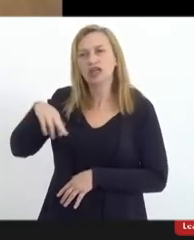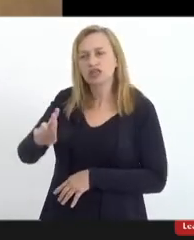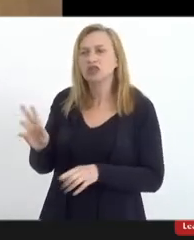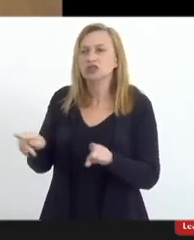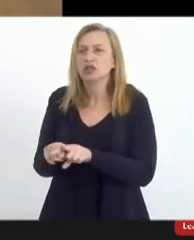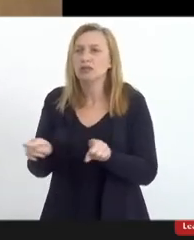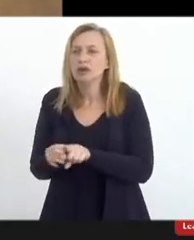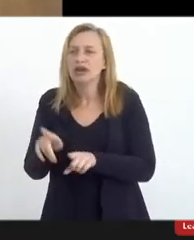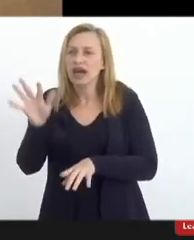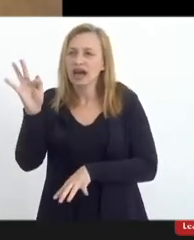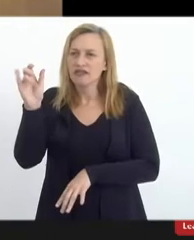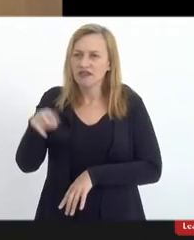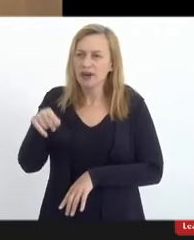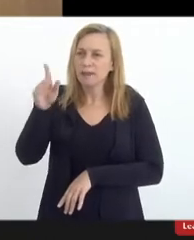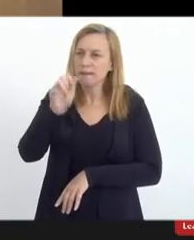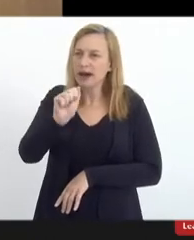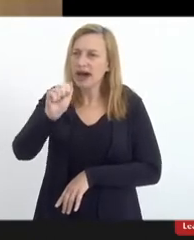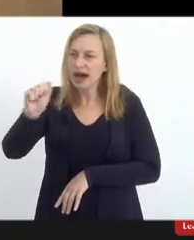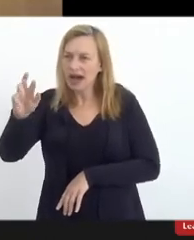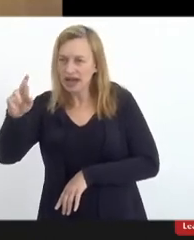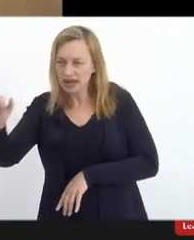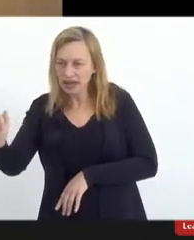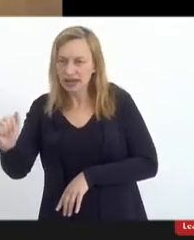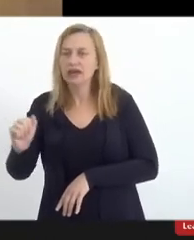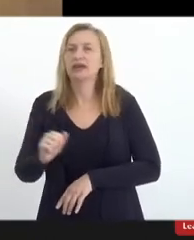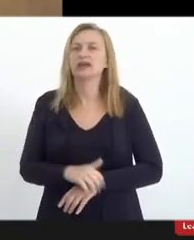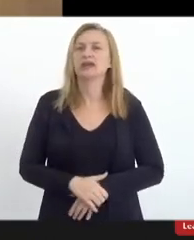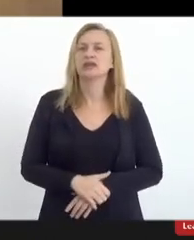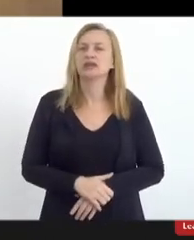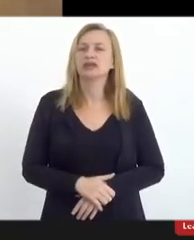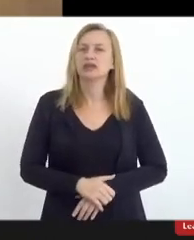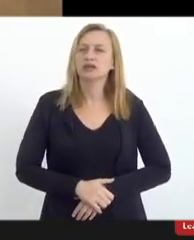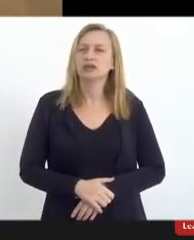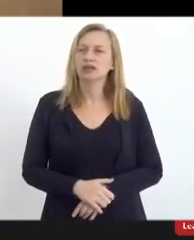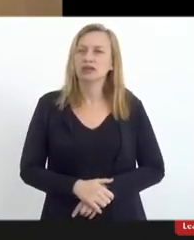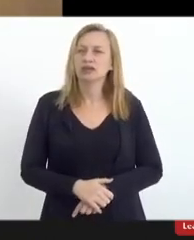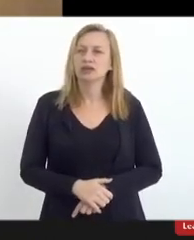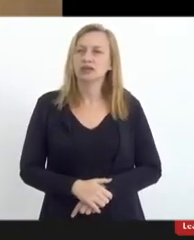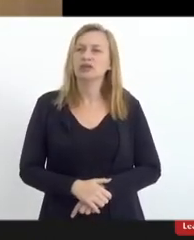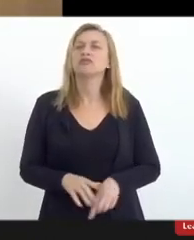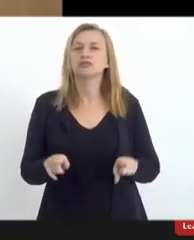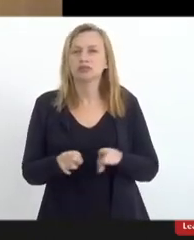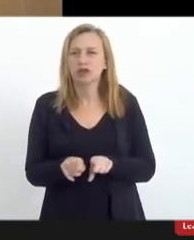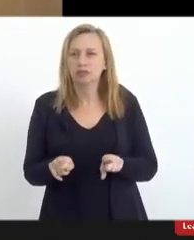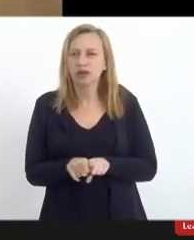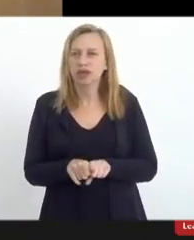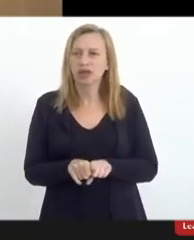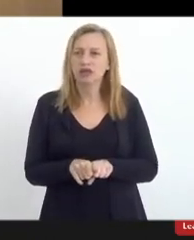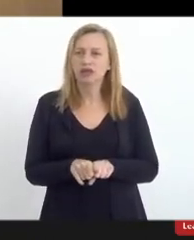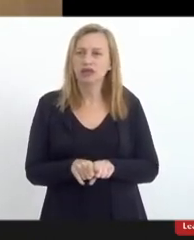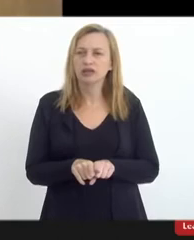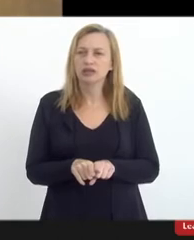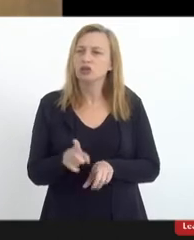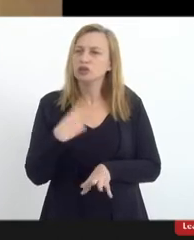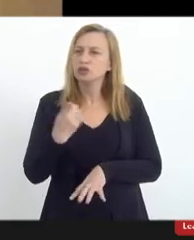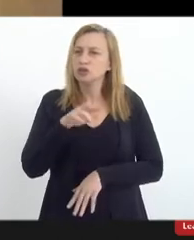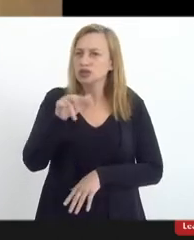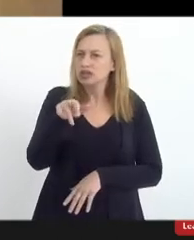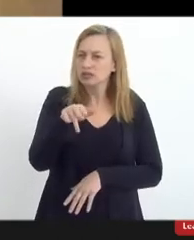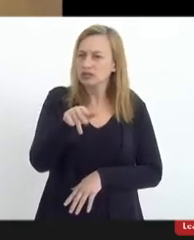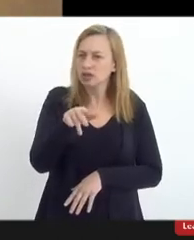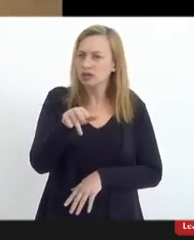nossos irmãos uícas, do paganismo, também com os nossos irmãos